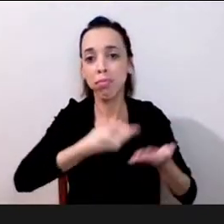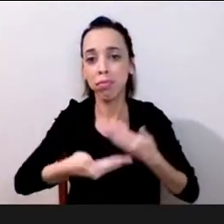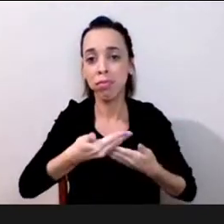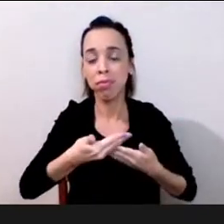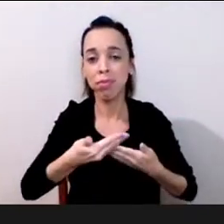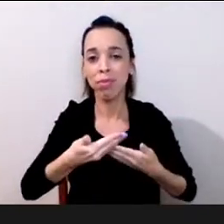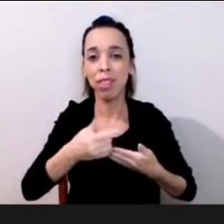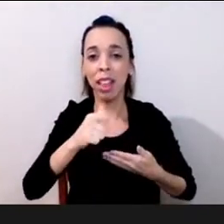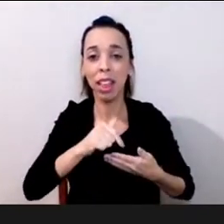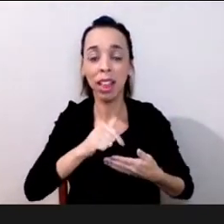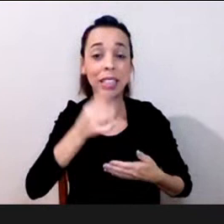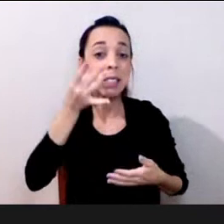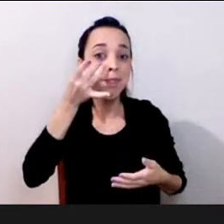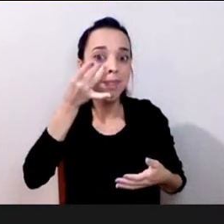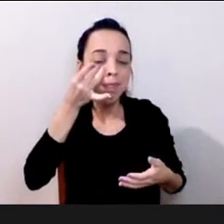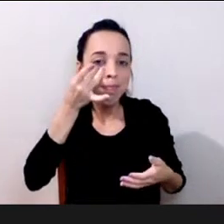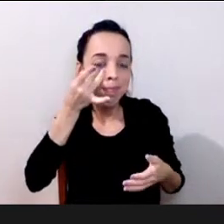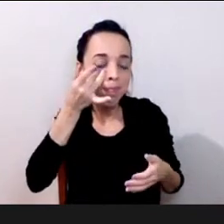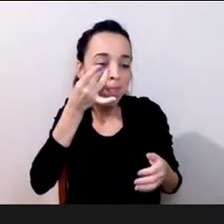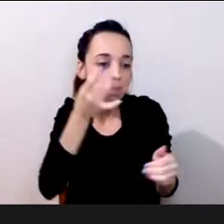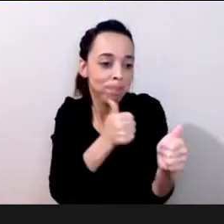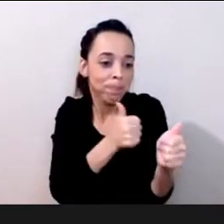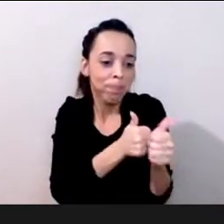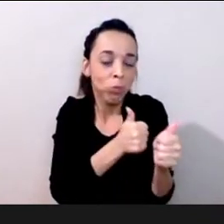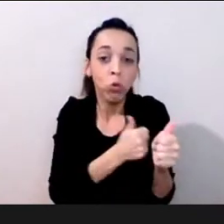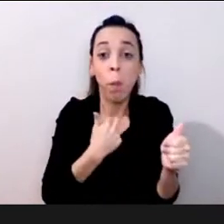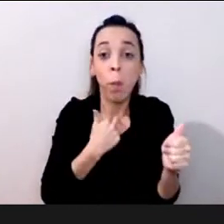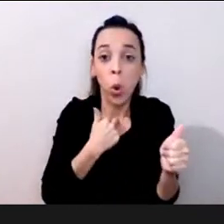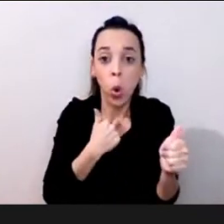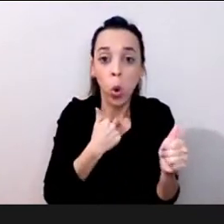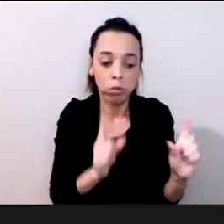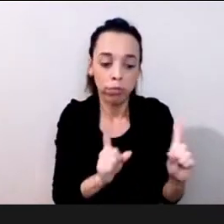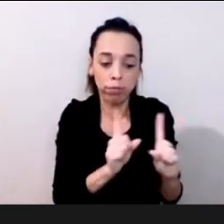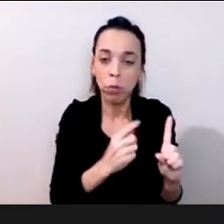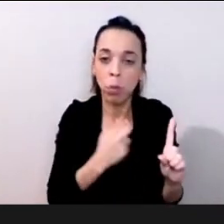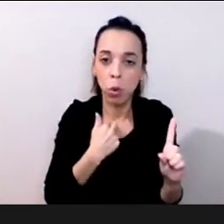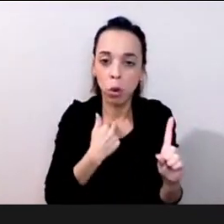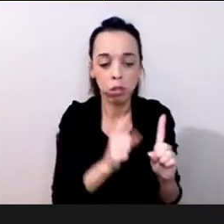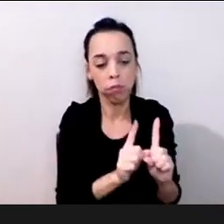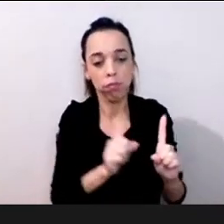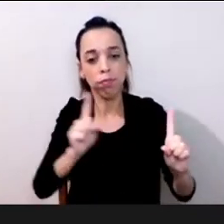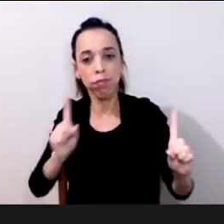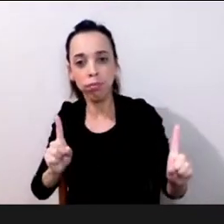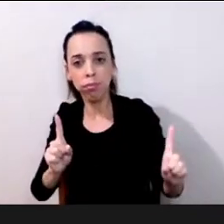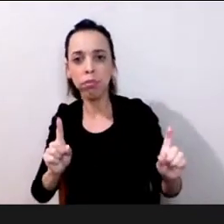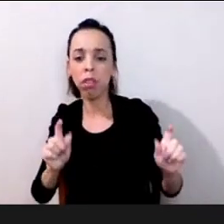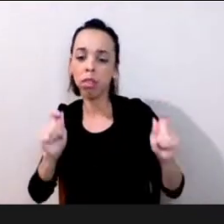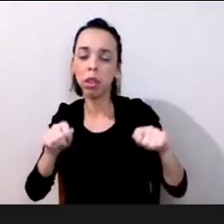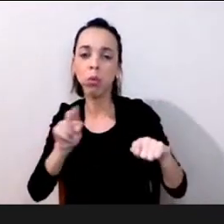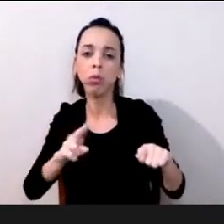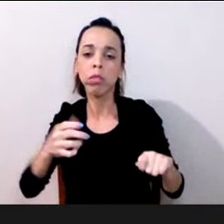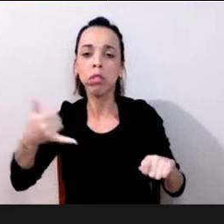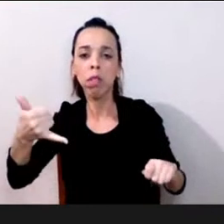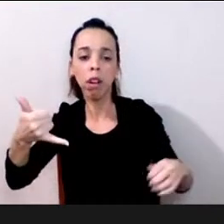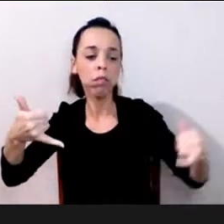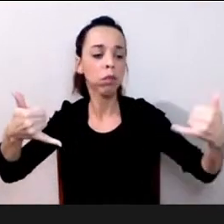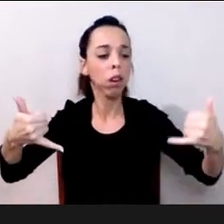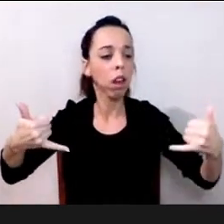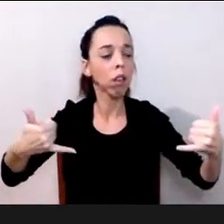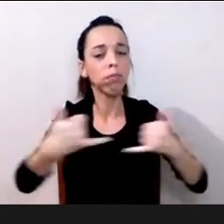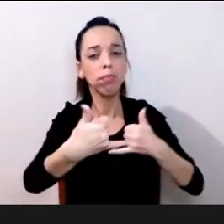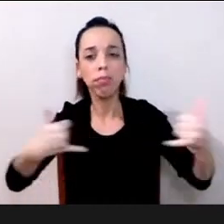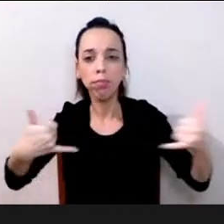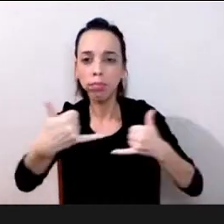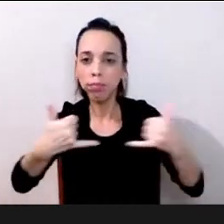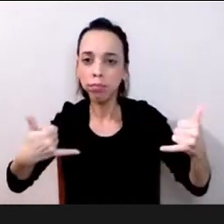mais próximo né ainda seja arriscado mas acho que isso é do ponto de vista mais prático e objetivo né talvez uma discussão que